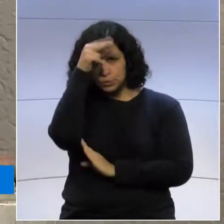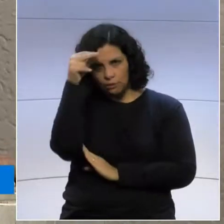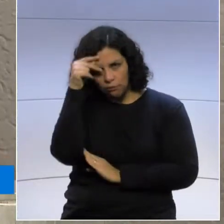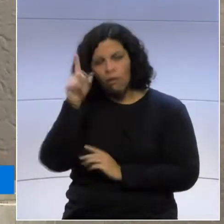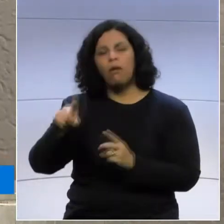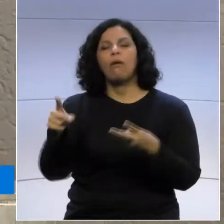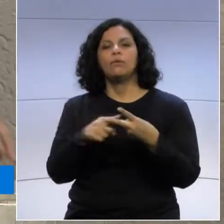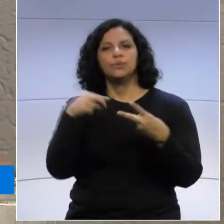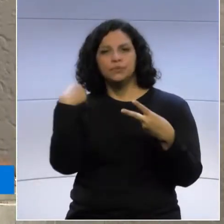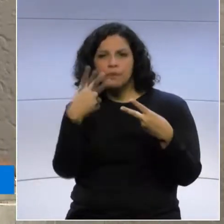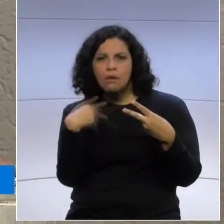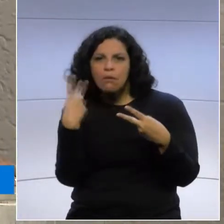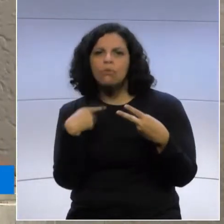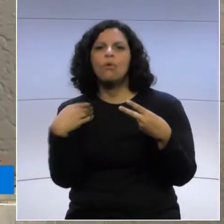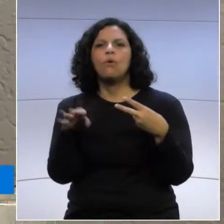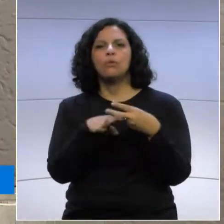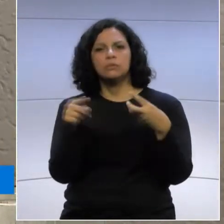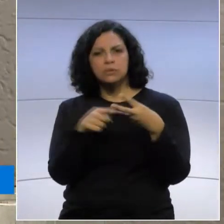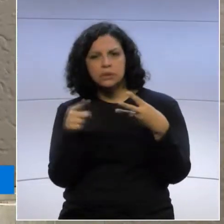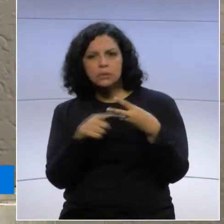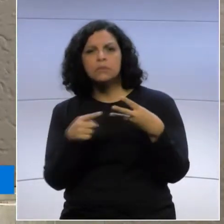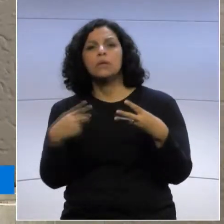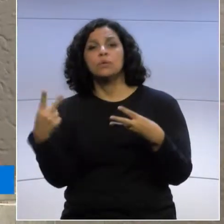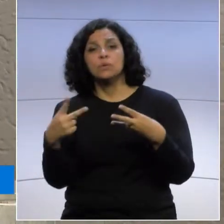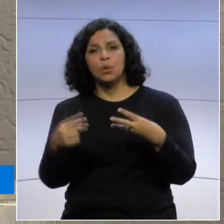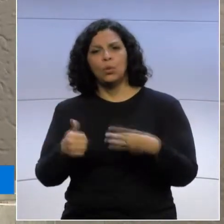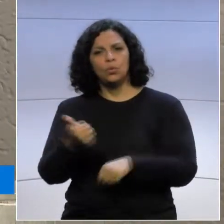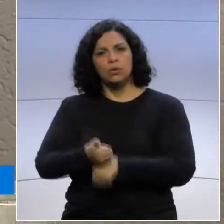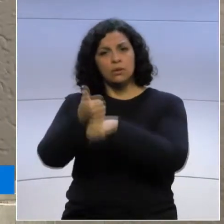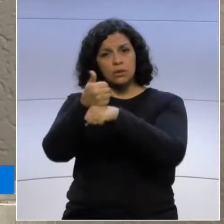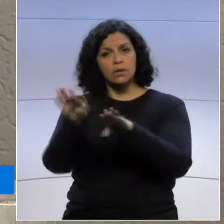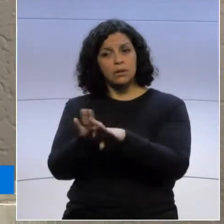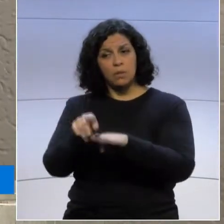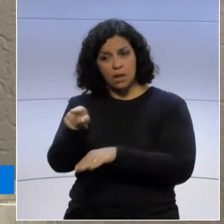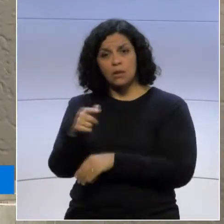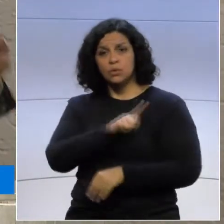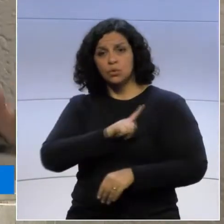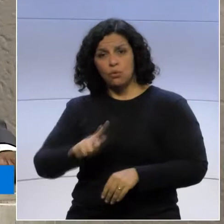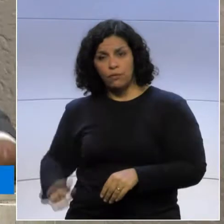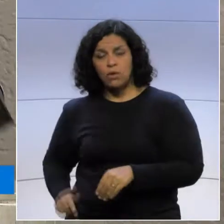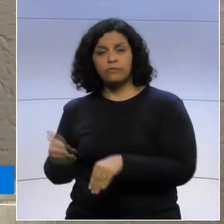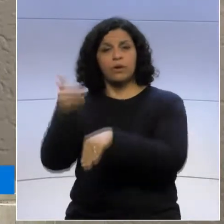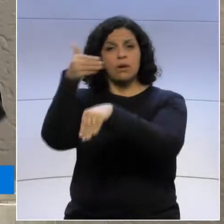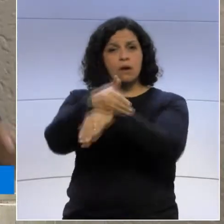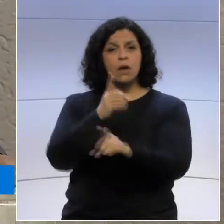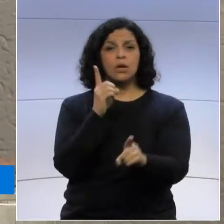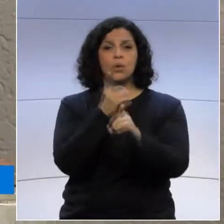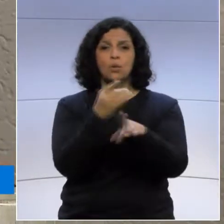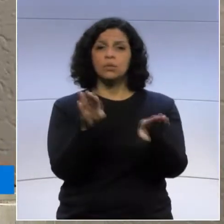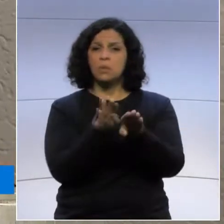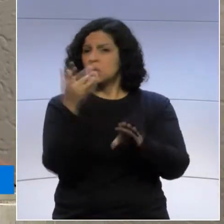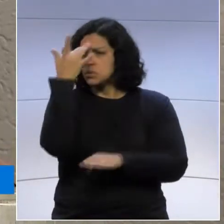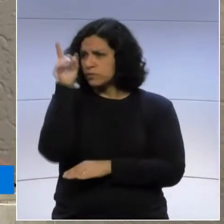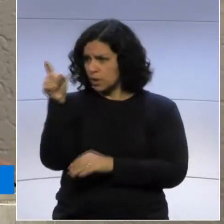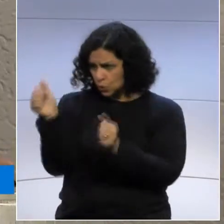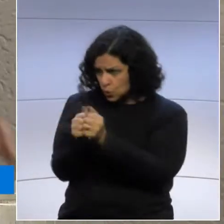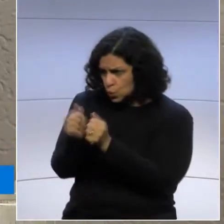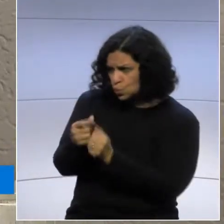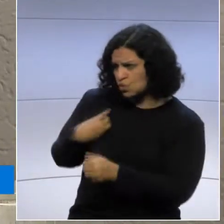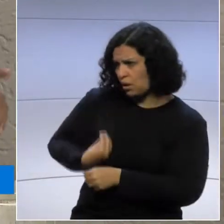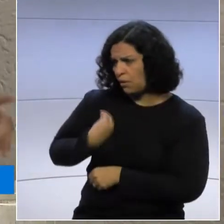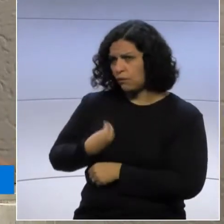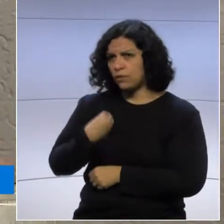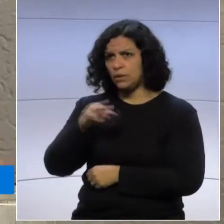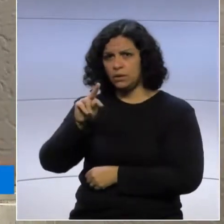vereadores da região, nosso querido vice-líder Tiago Amaral. E o governador esteve na cidade, ele foi até o encontro, não sei se o senhor esteve presente, e